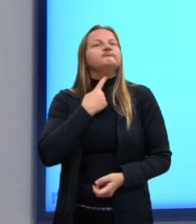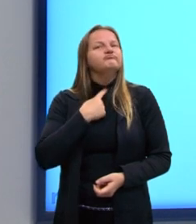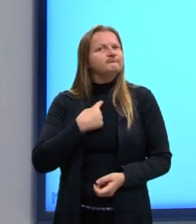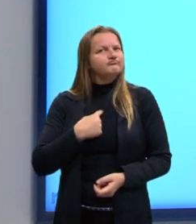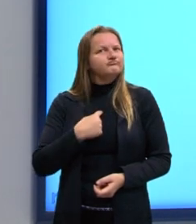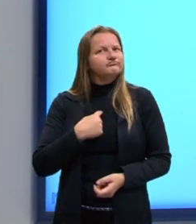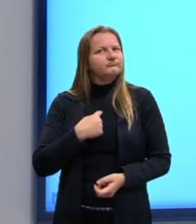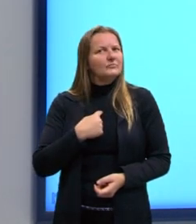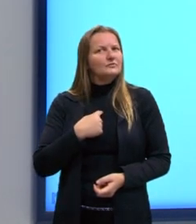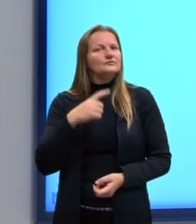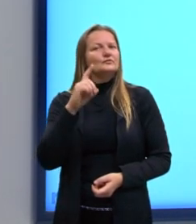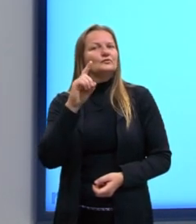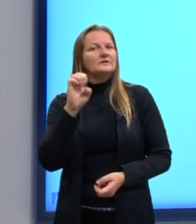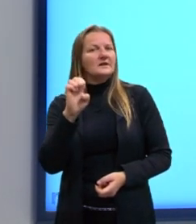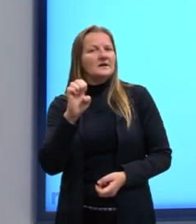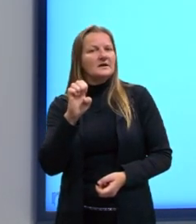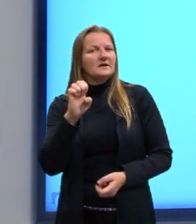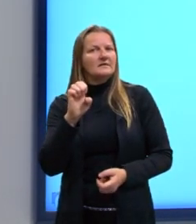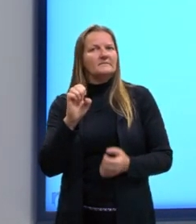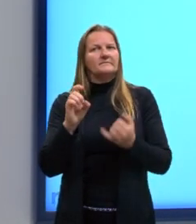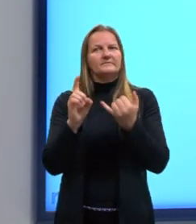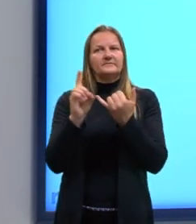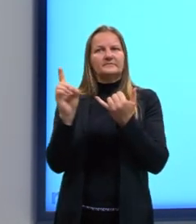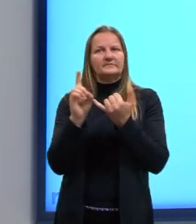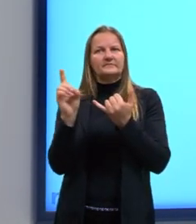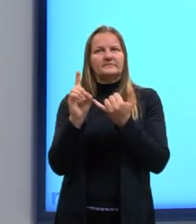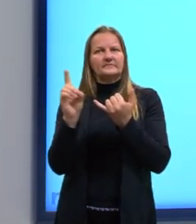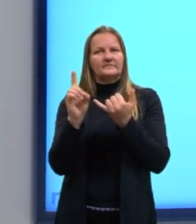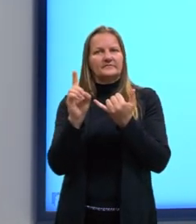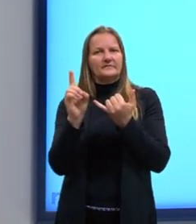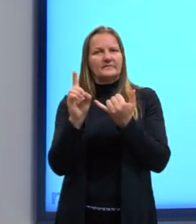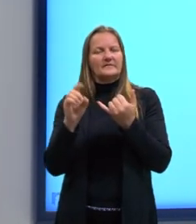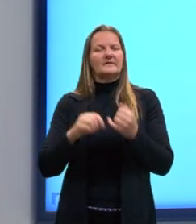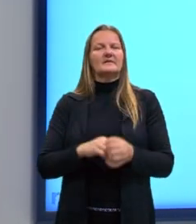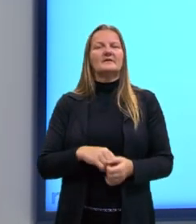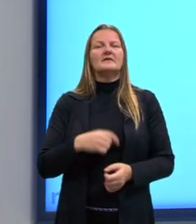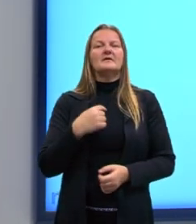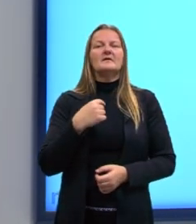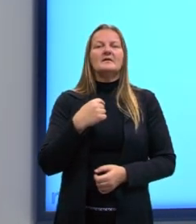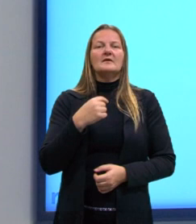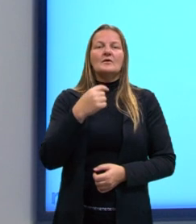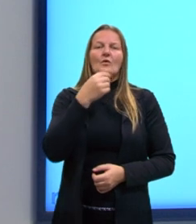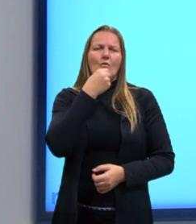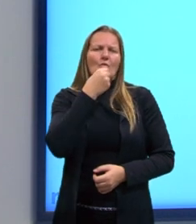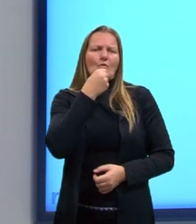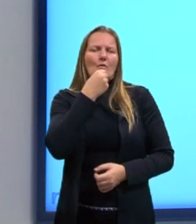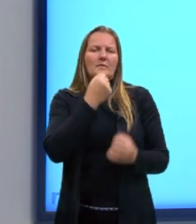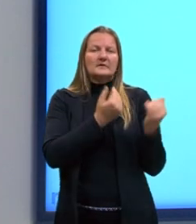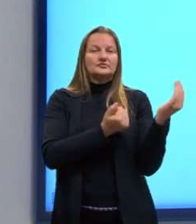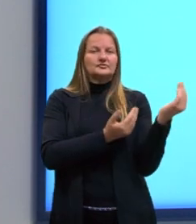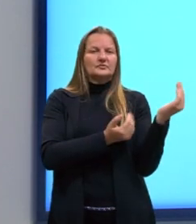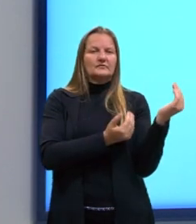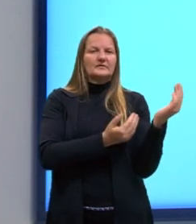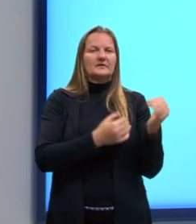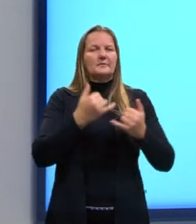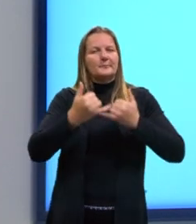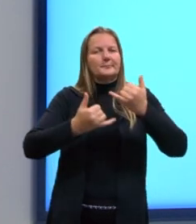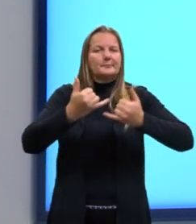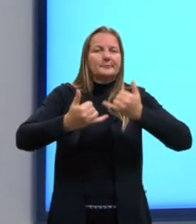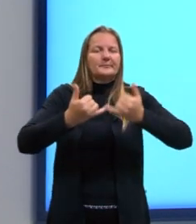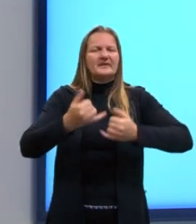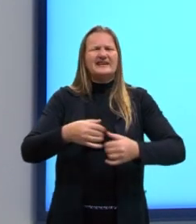de objeto indireto. E aqui, no terceiro, um rapaz, um terceiro rapaz que brinca.